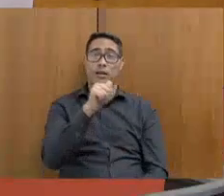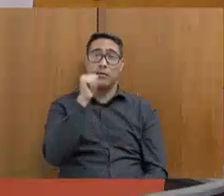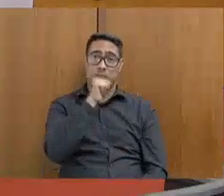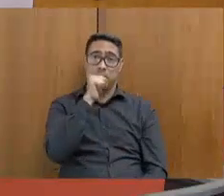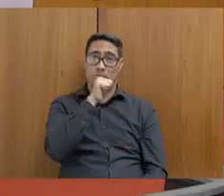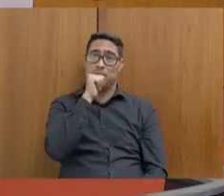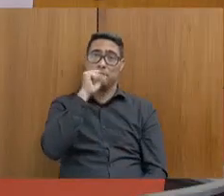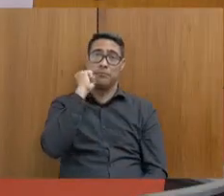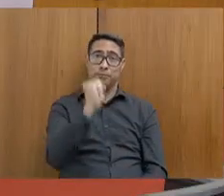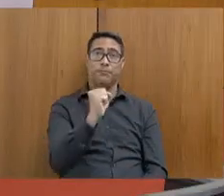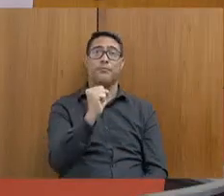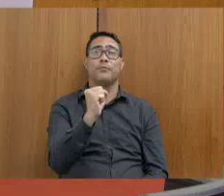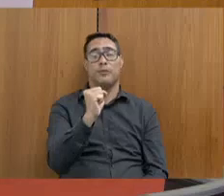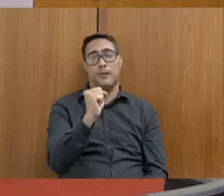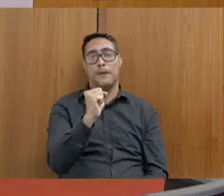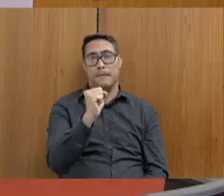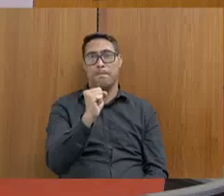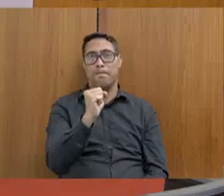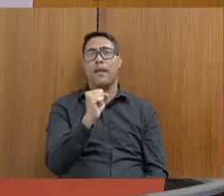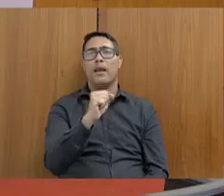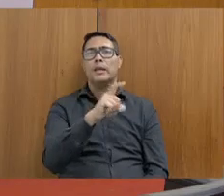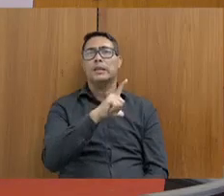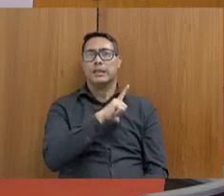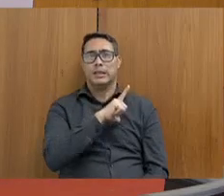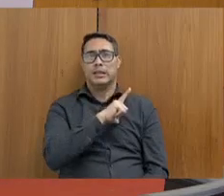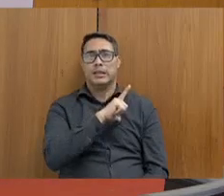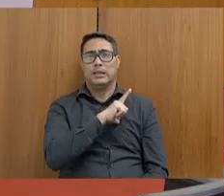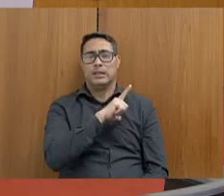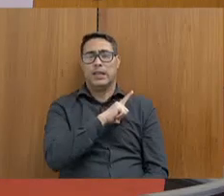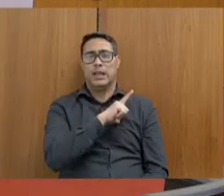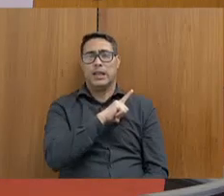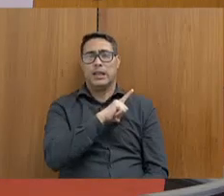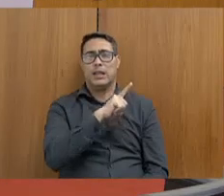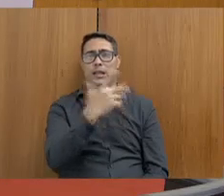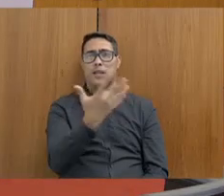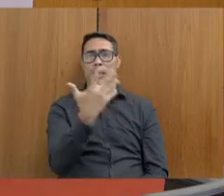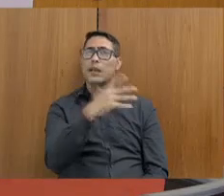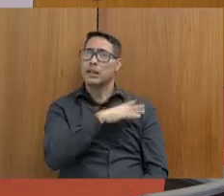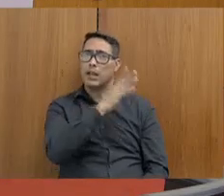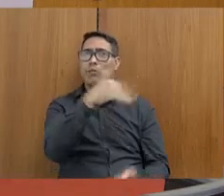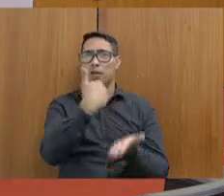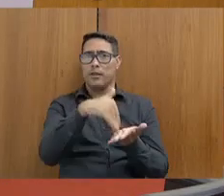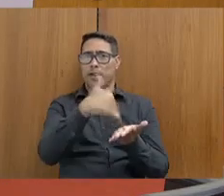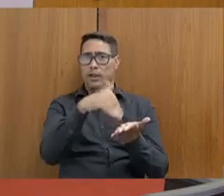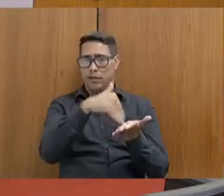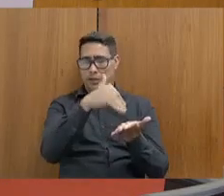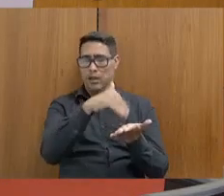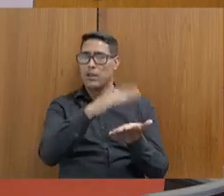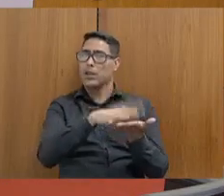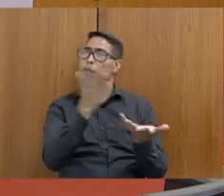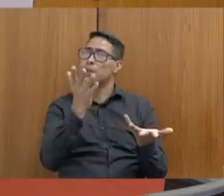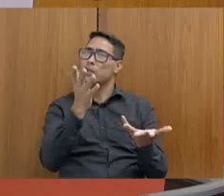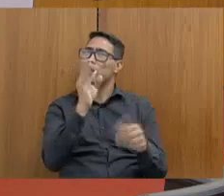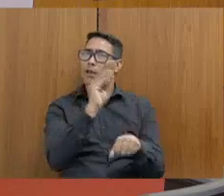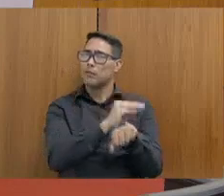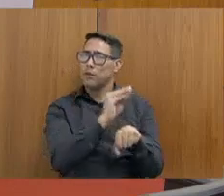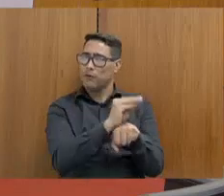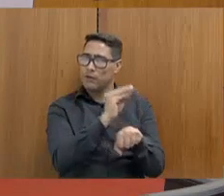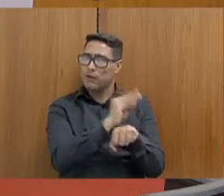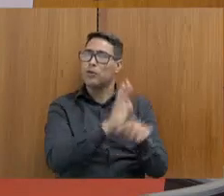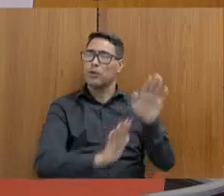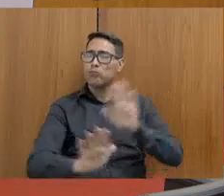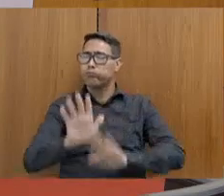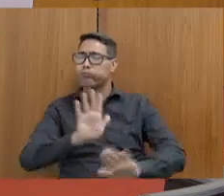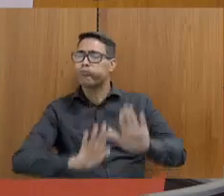que existe, nós temos uma subsecretaria de prevenção que tem um cuidado muito grande com relação a isso. gente